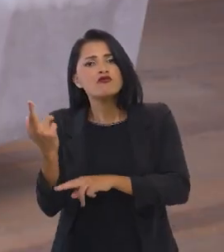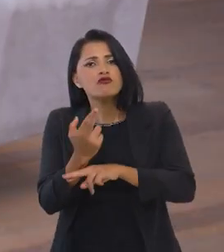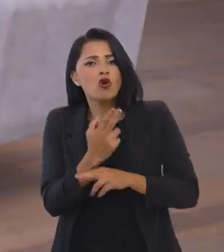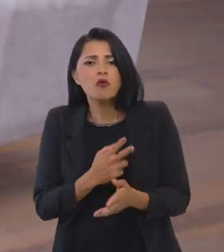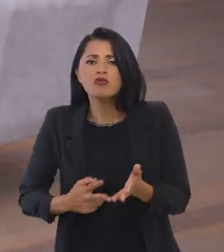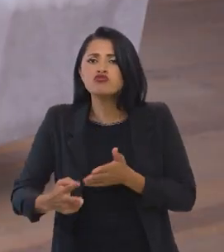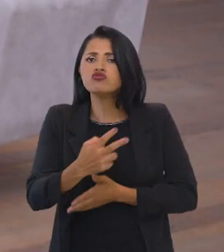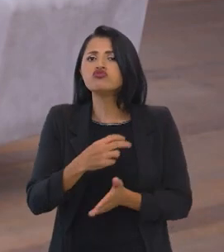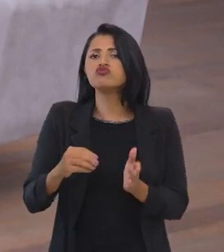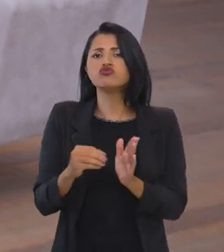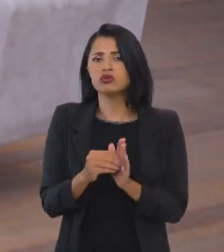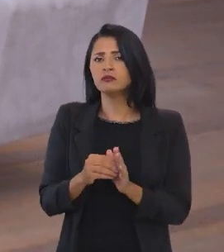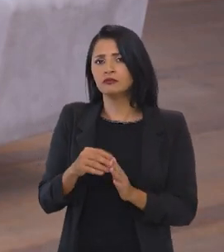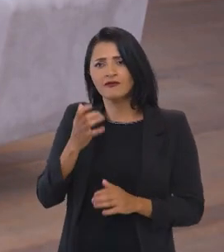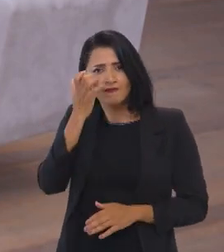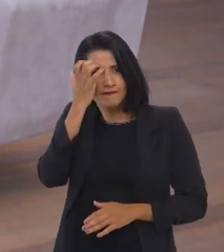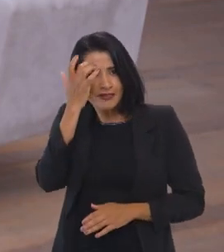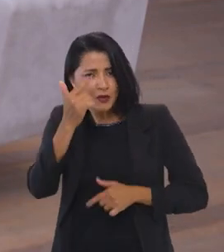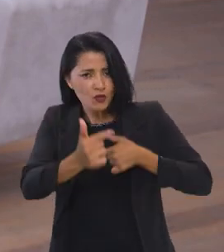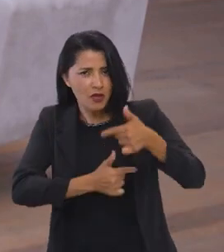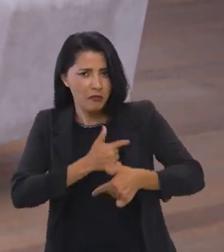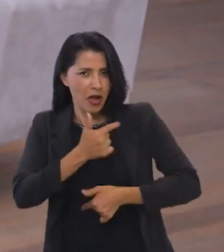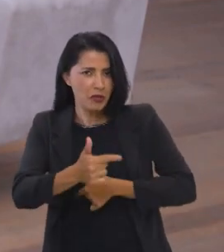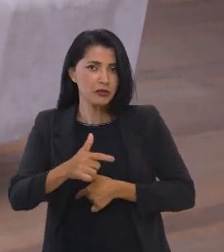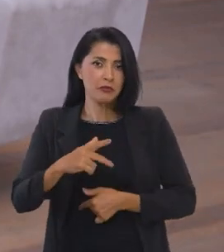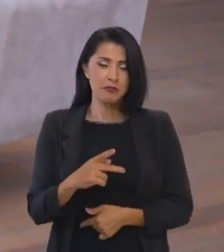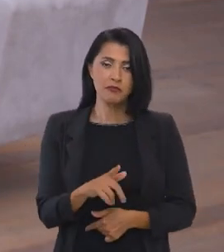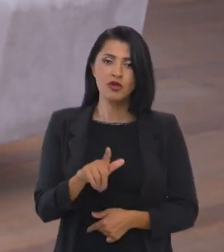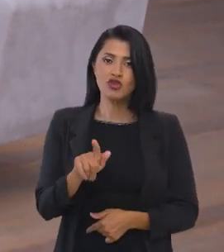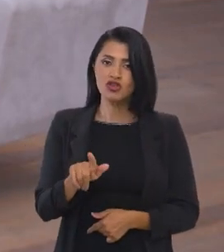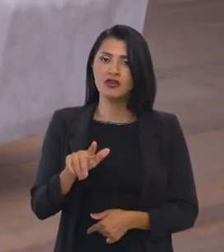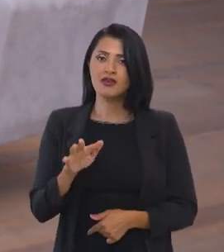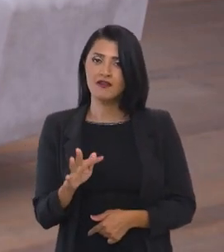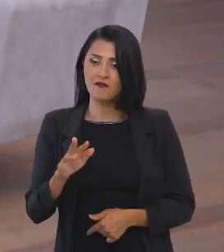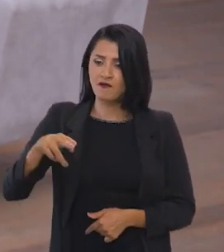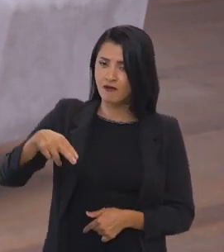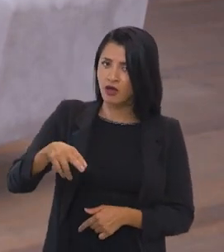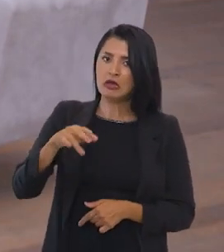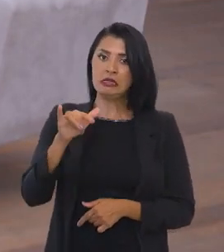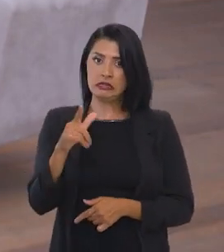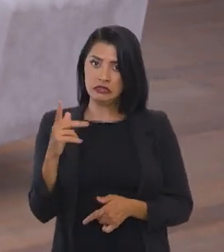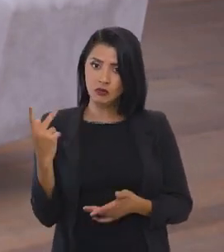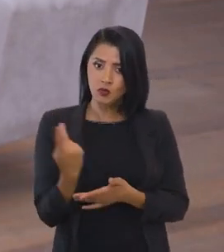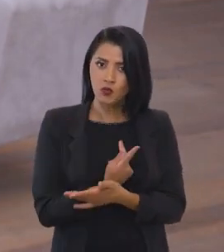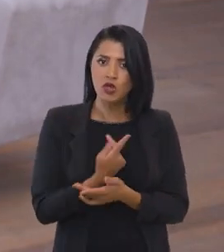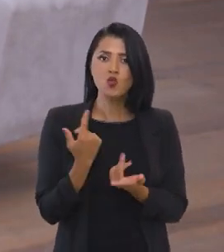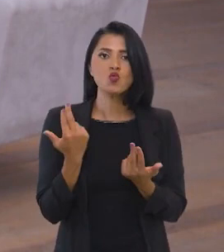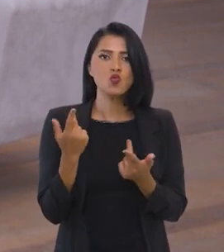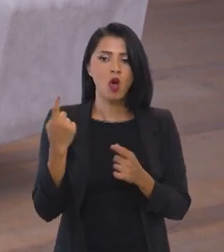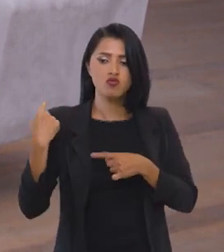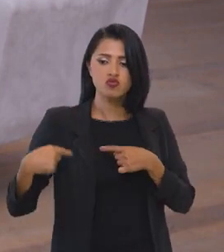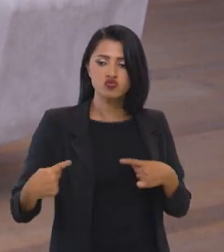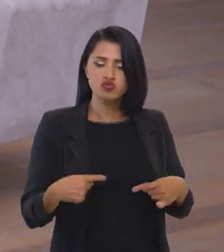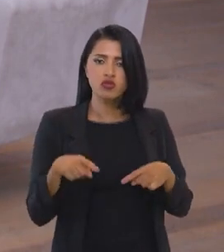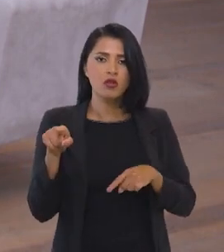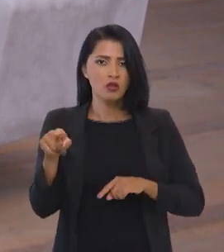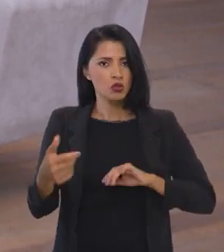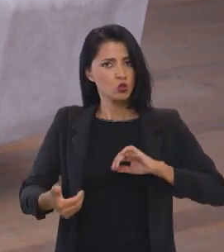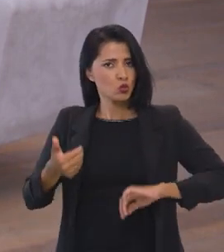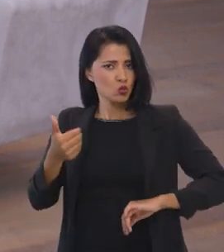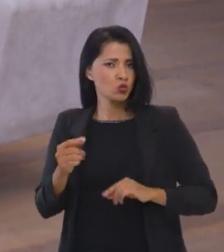Reforma tributária, Annelise, vai facilitar o trabalho da PGFN, caso ela ocorra como está sendo ali